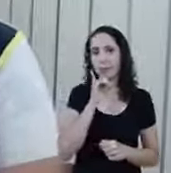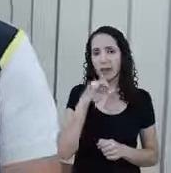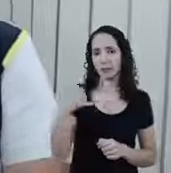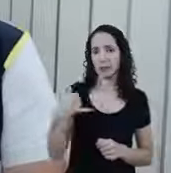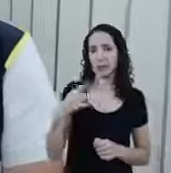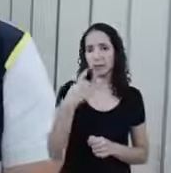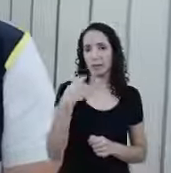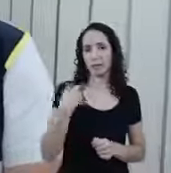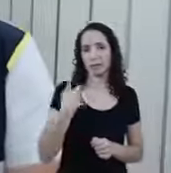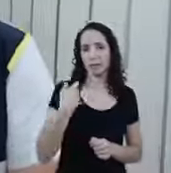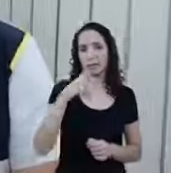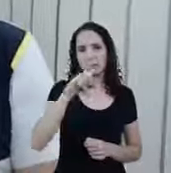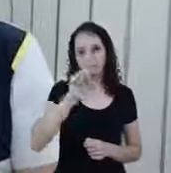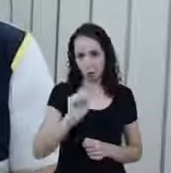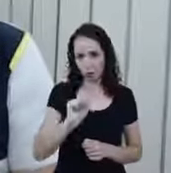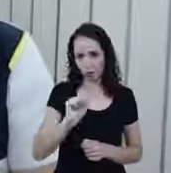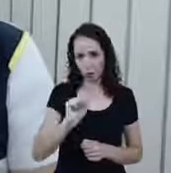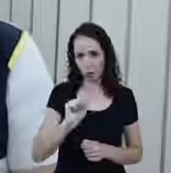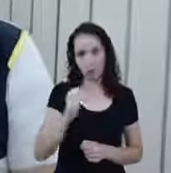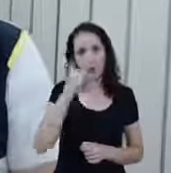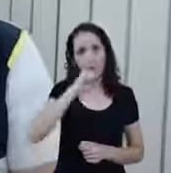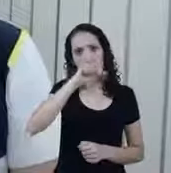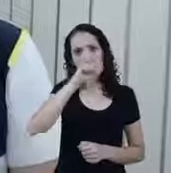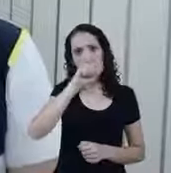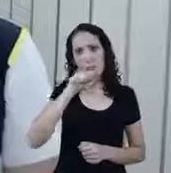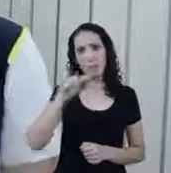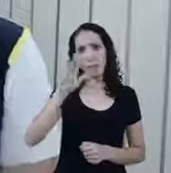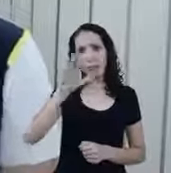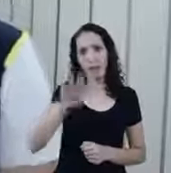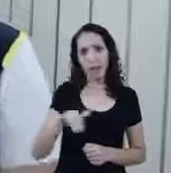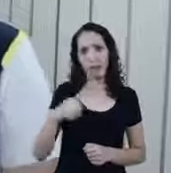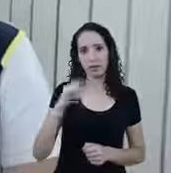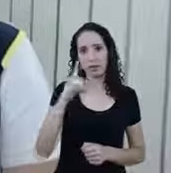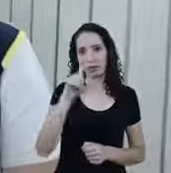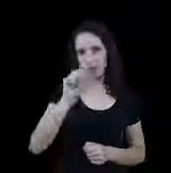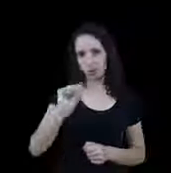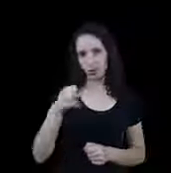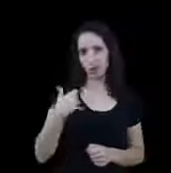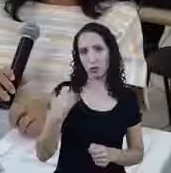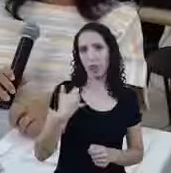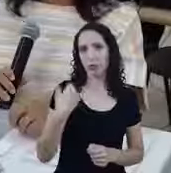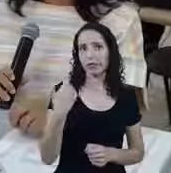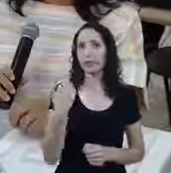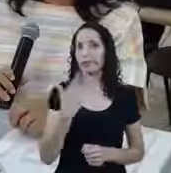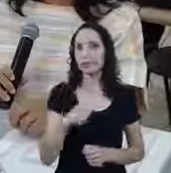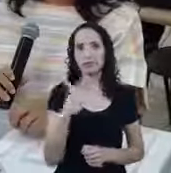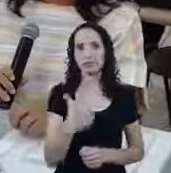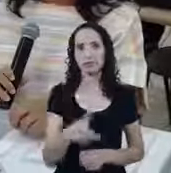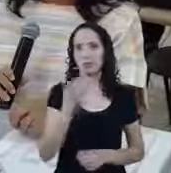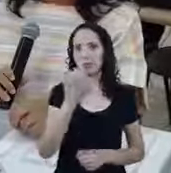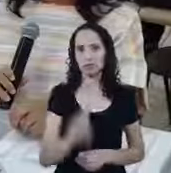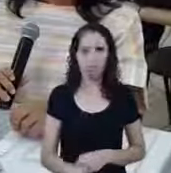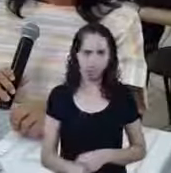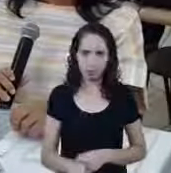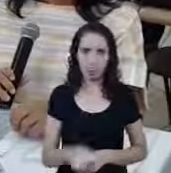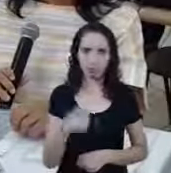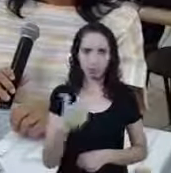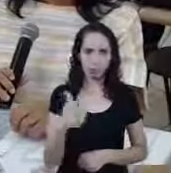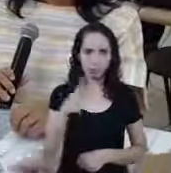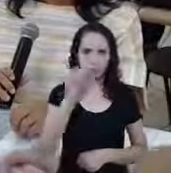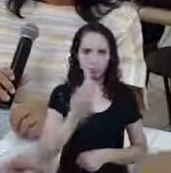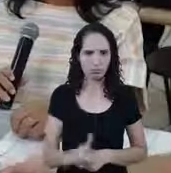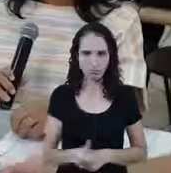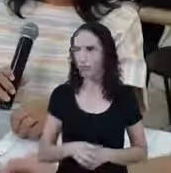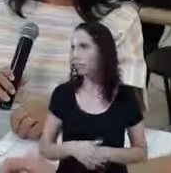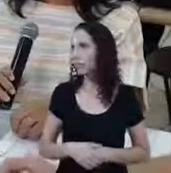Agora mãe solteira Abaixo de 18 anos Tem direito? Não Ter 18 anos É um requisito E é também